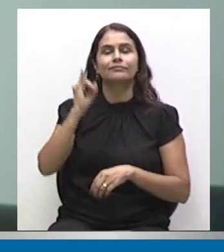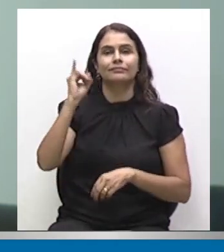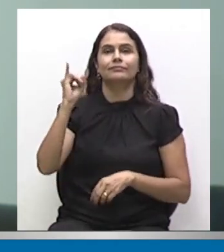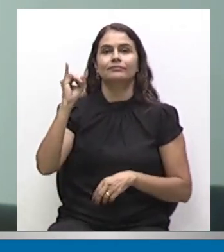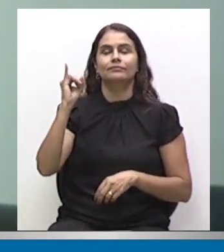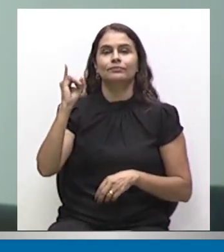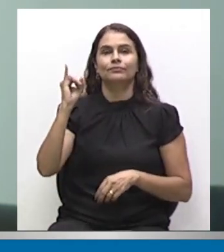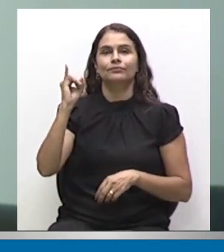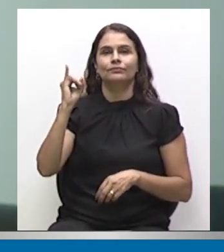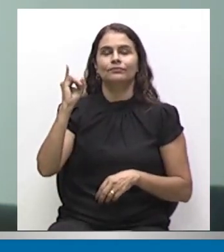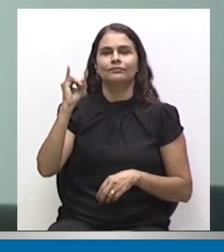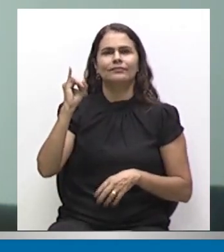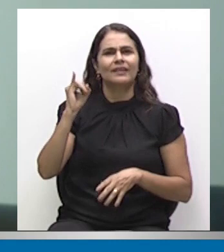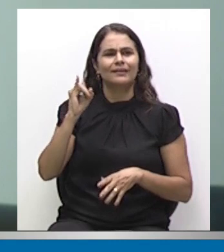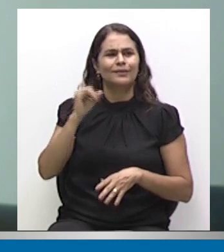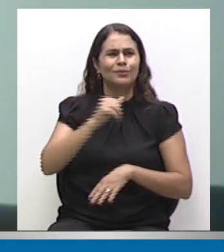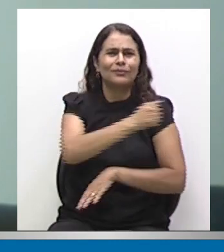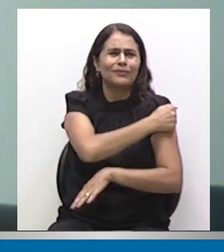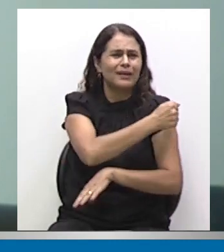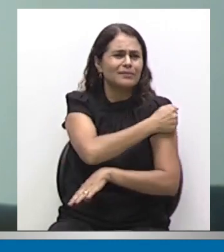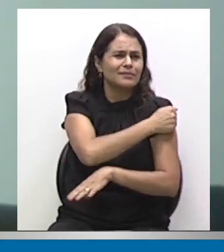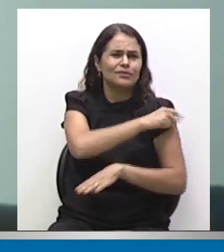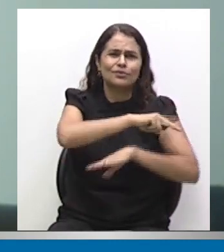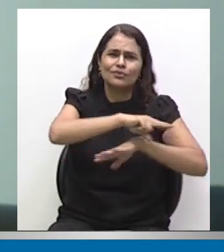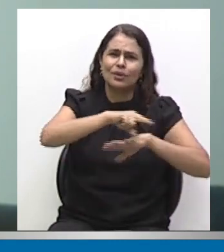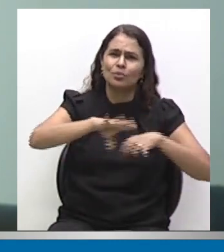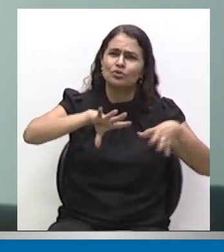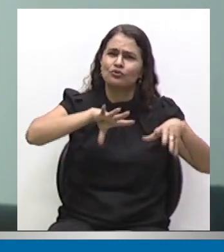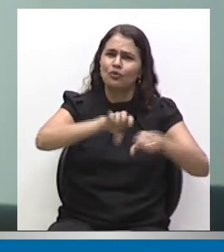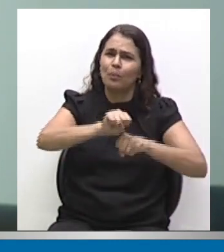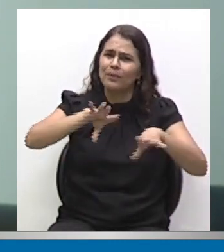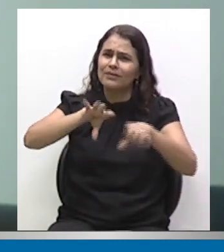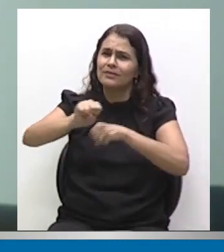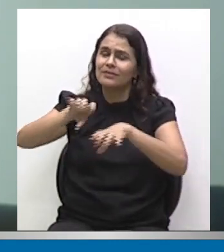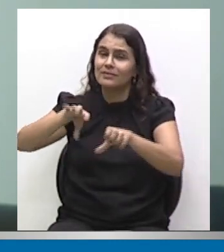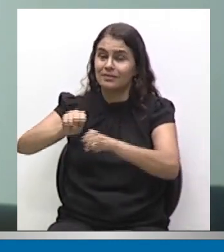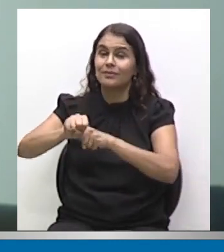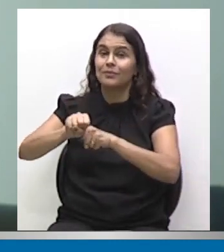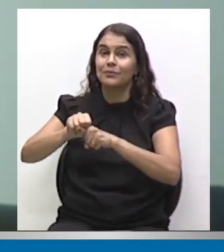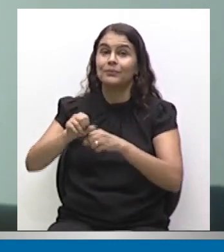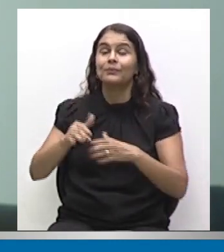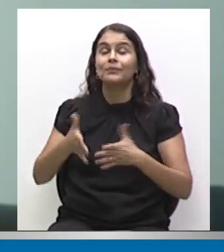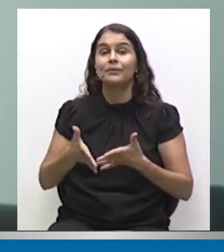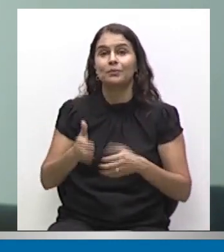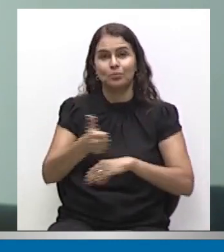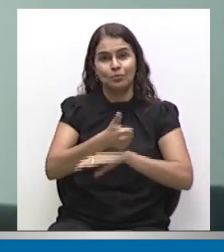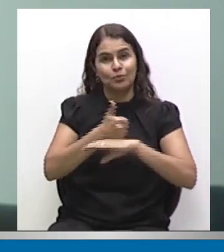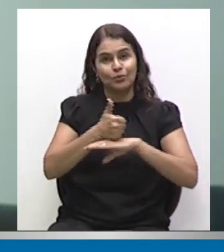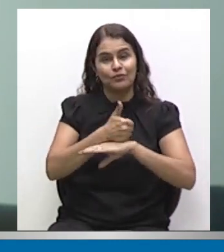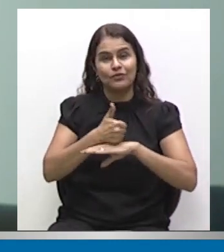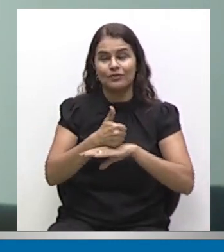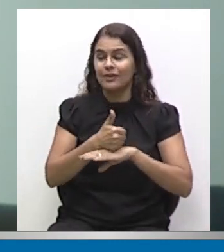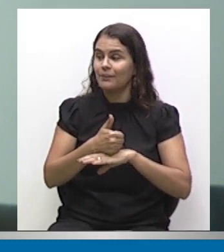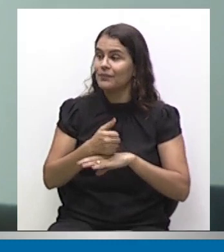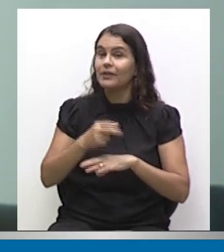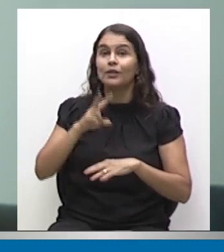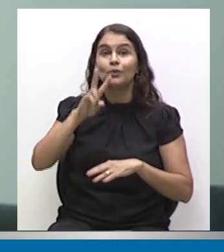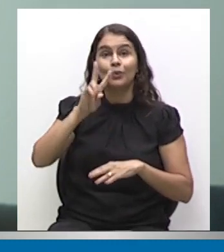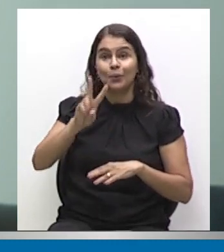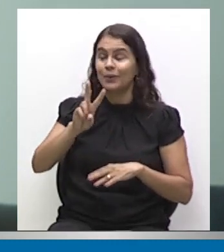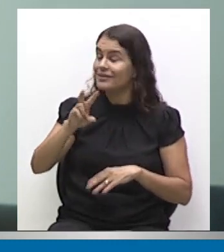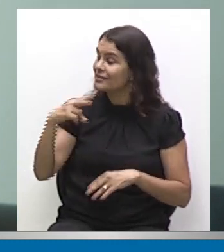é tão formadora de pessoas, de recursos humanos, que dois vereadores dessa casa